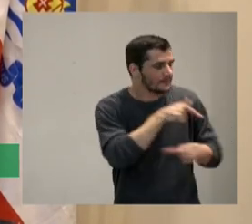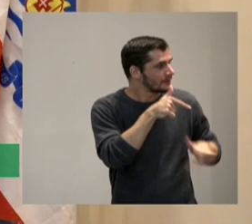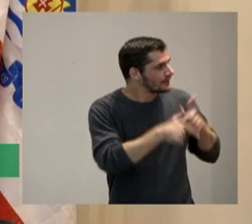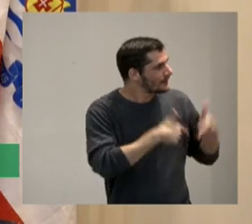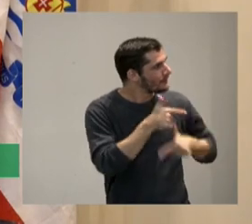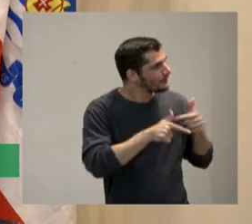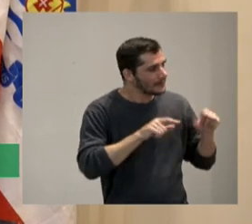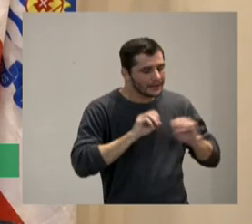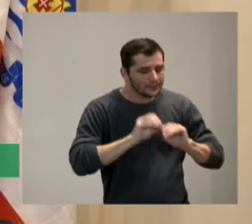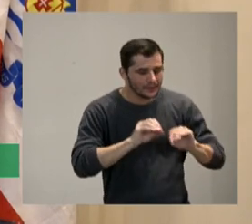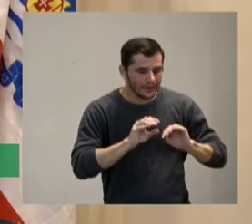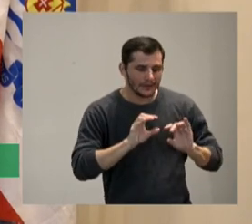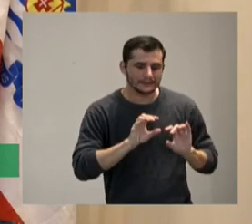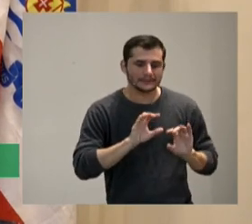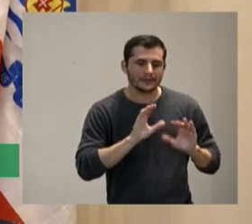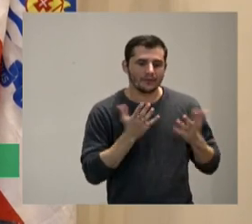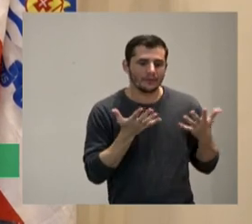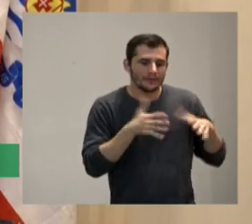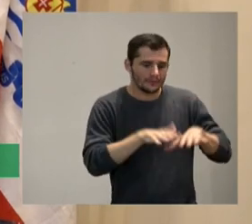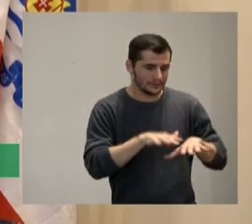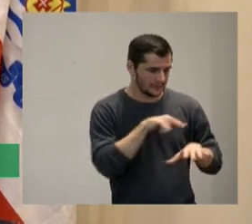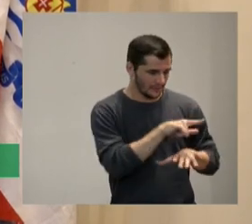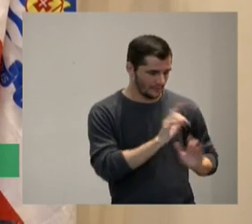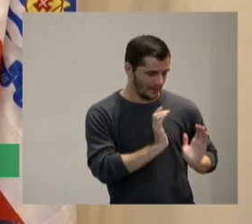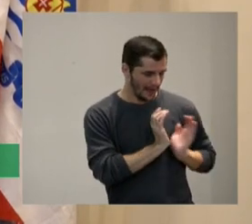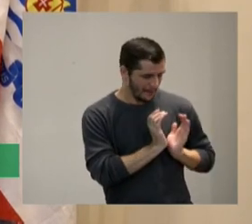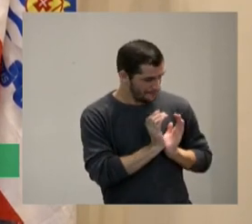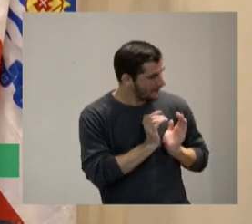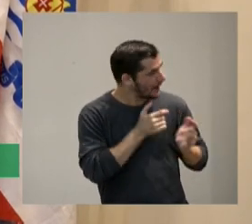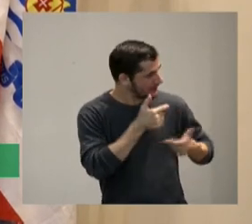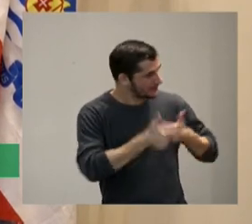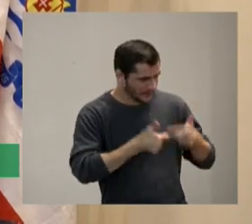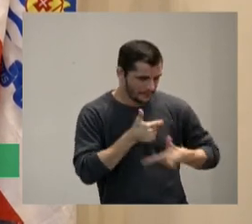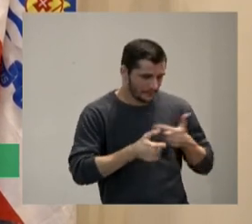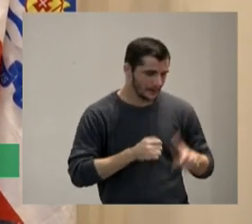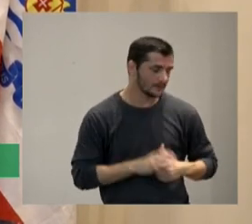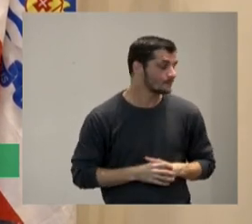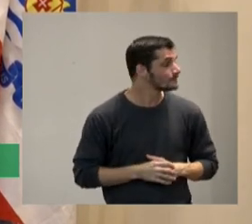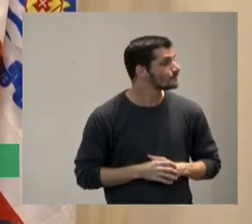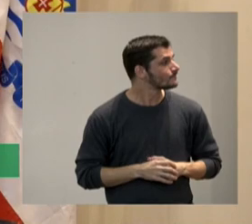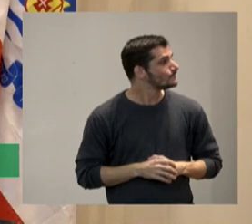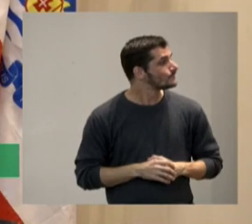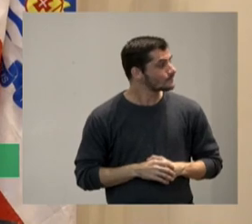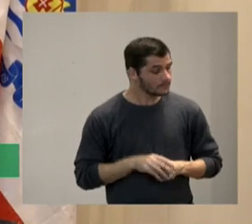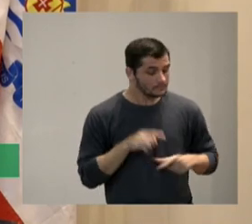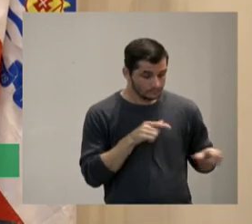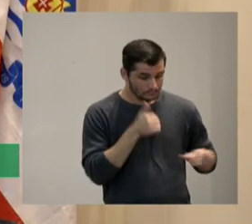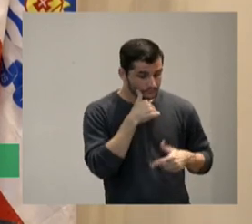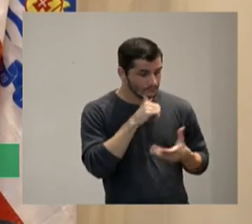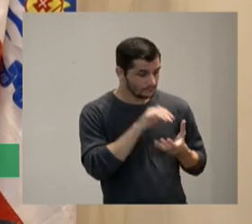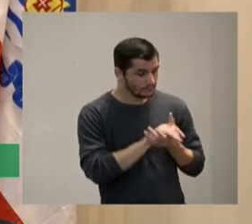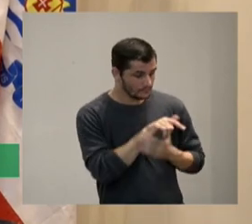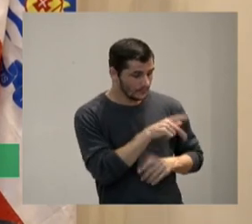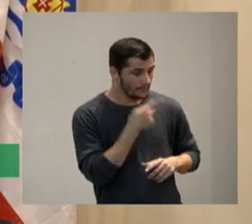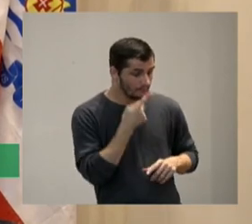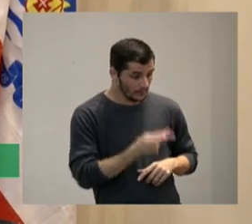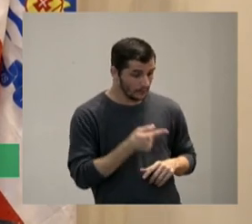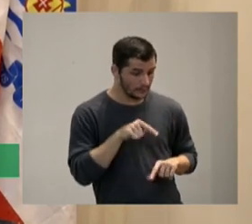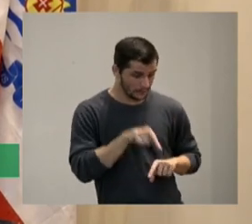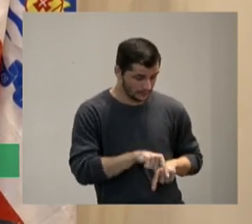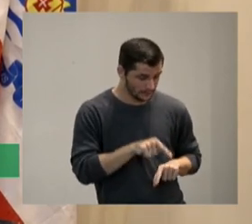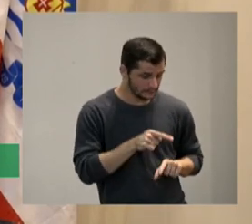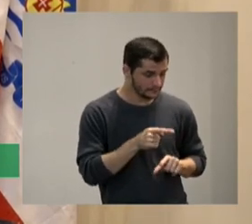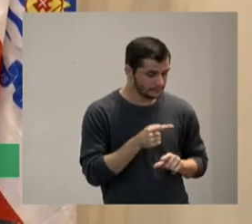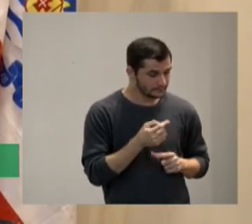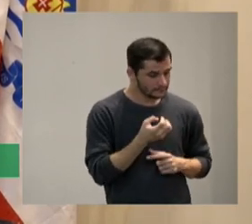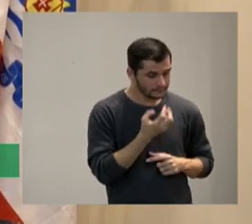de duas meninas numa escola trabalhou na APAI e e ela fala o quão bem faz para